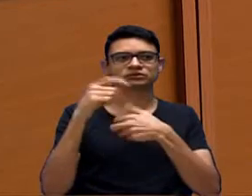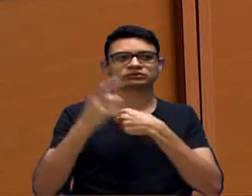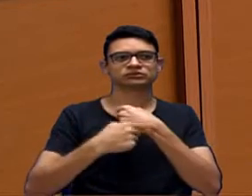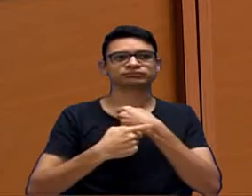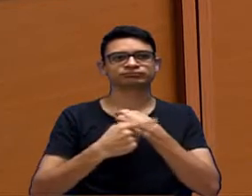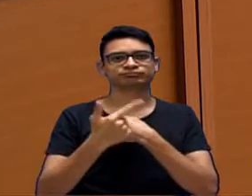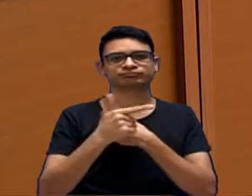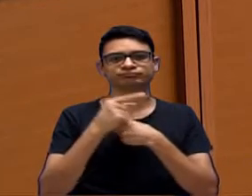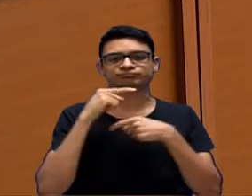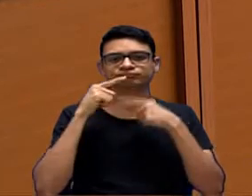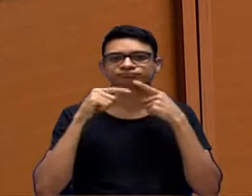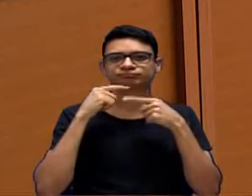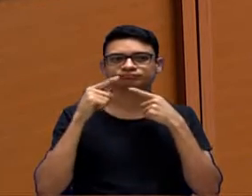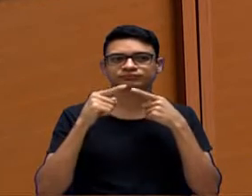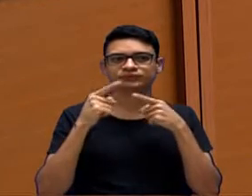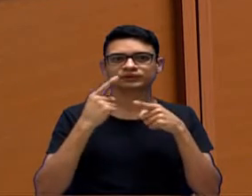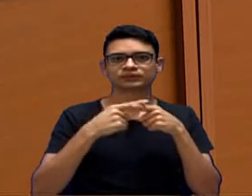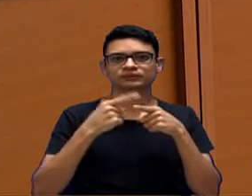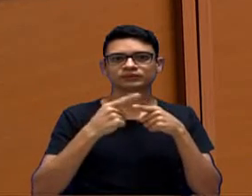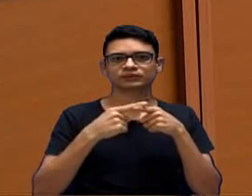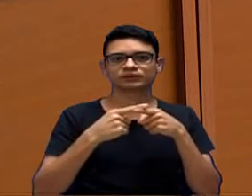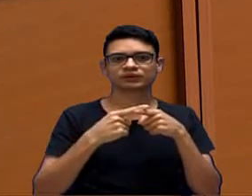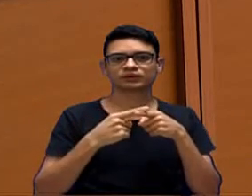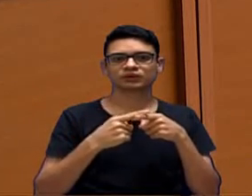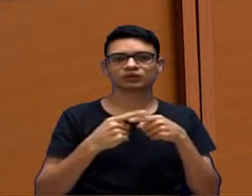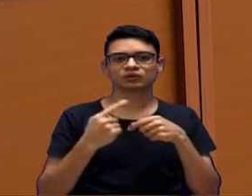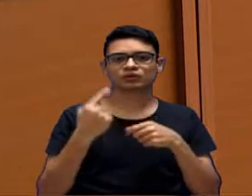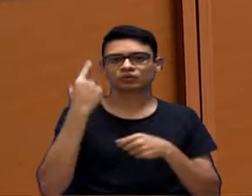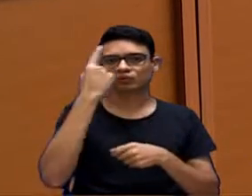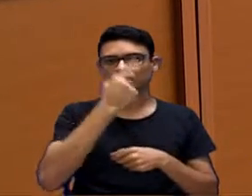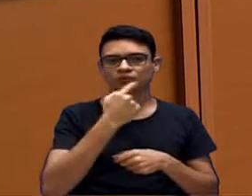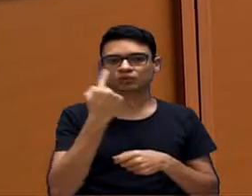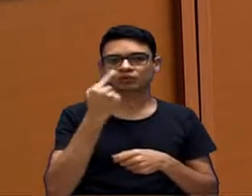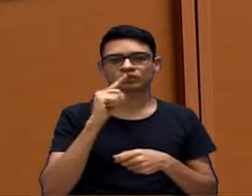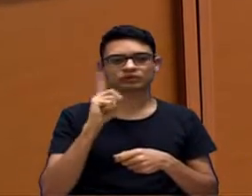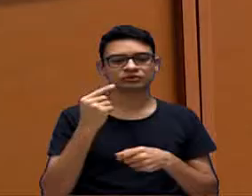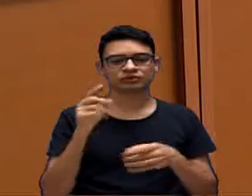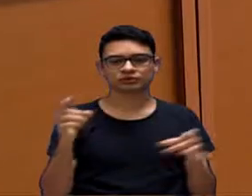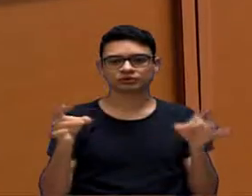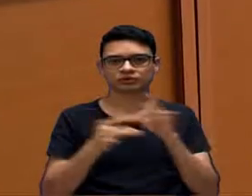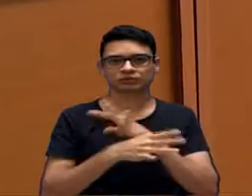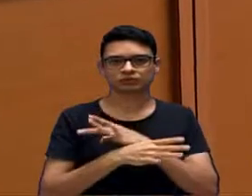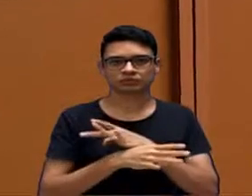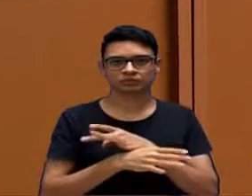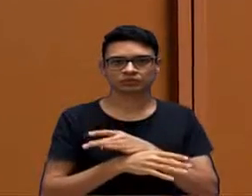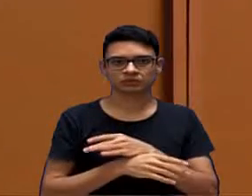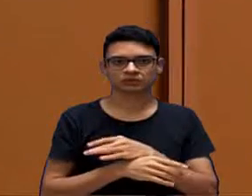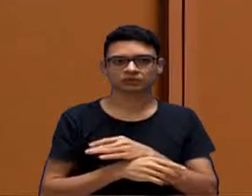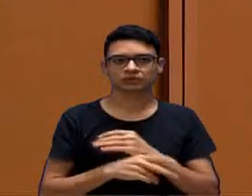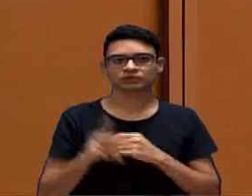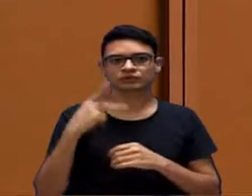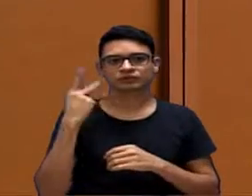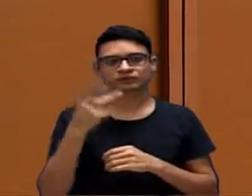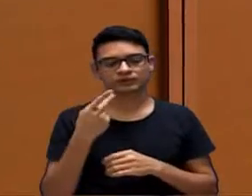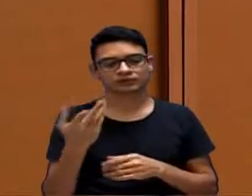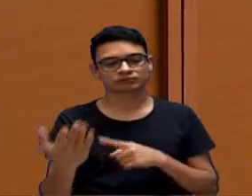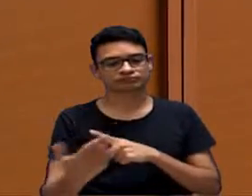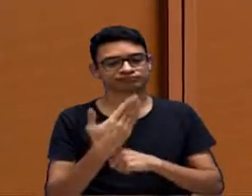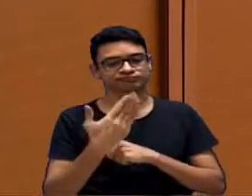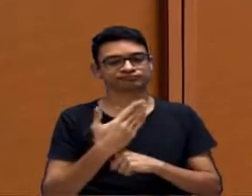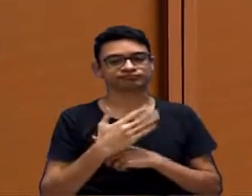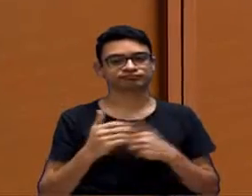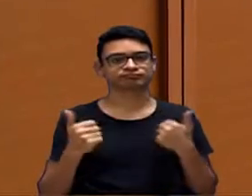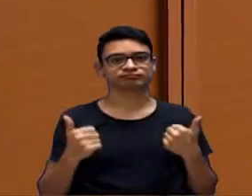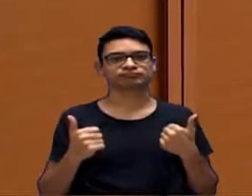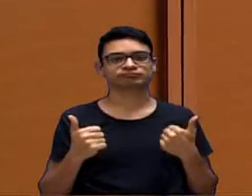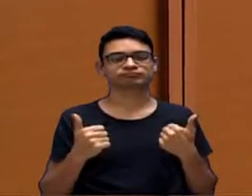colocado aumento de tempo, uma hora nós termina. Então, se cada um dos vereadores inscrito colaborar...